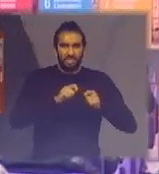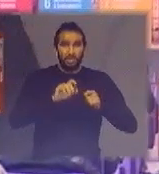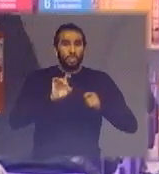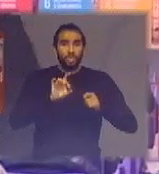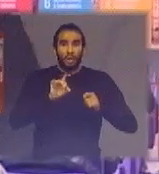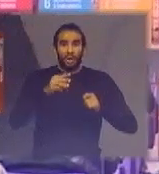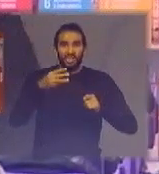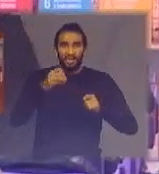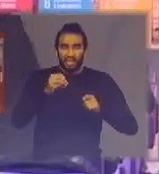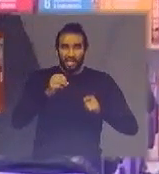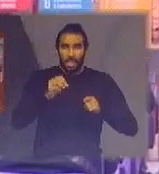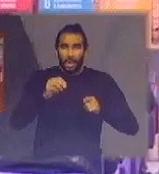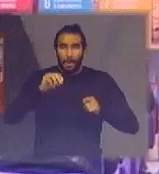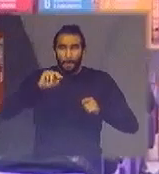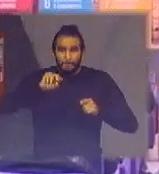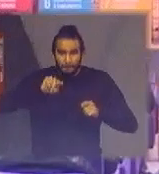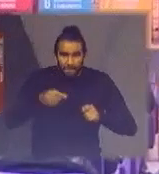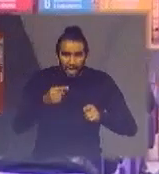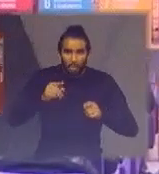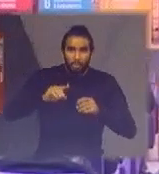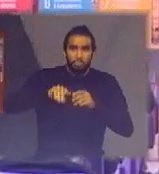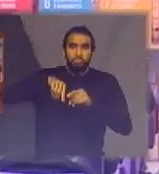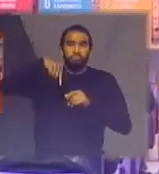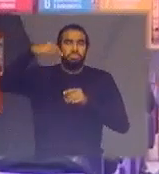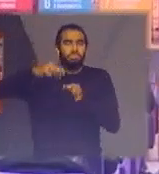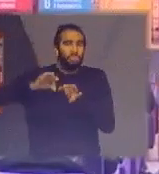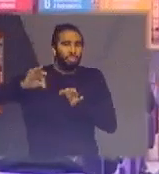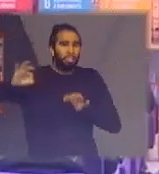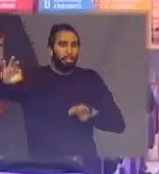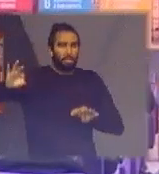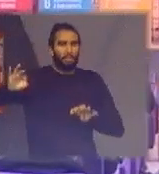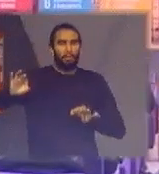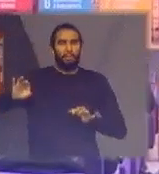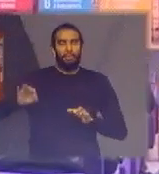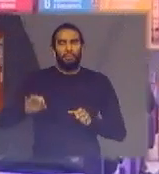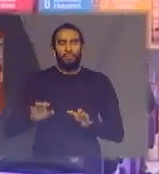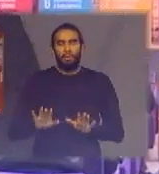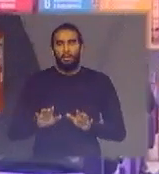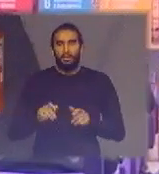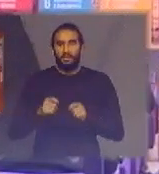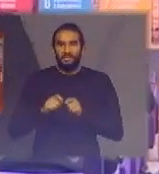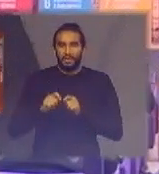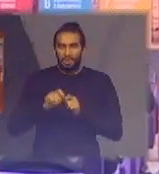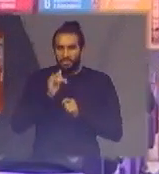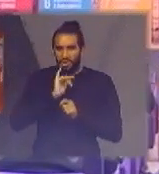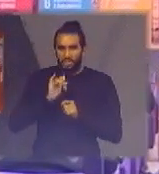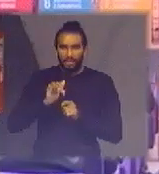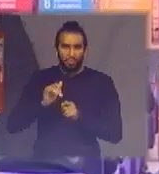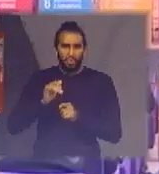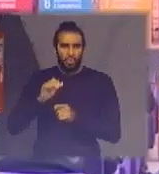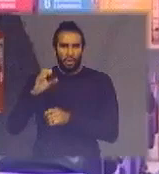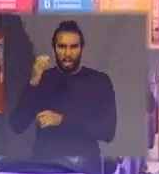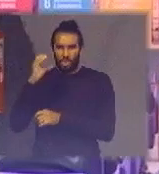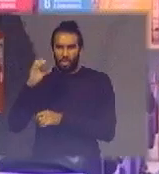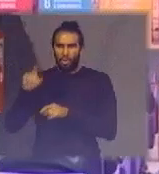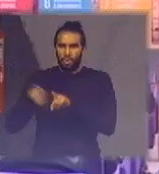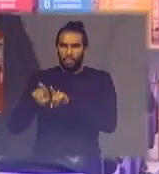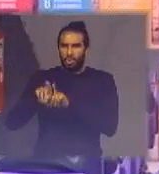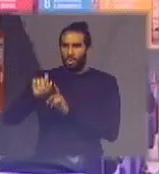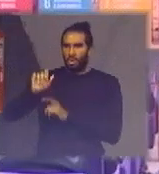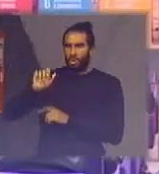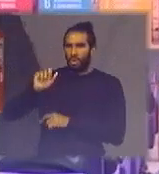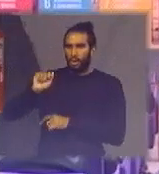e a iniciativa privada não fez logística reversa não faz seria muito simples são só três Coca-Cola Ambev e Abvidros